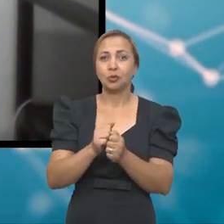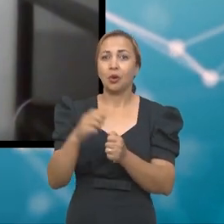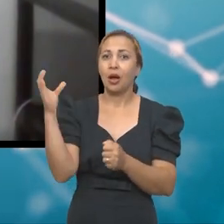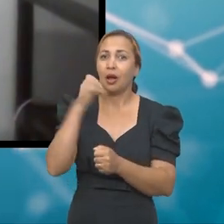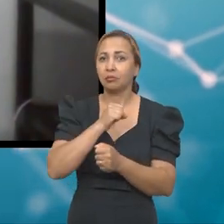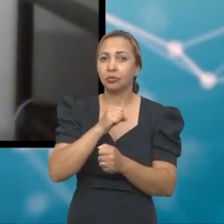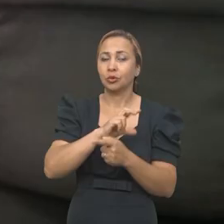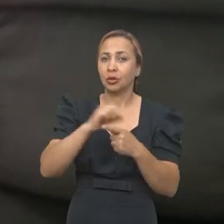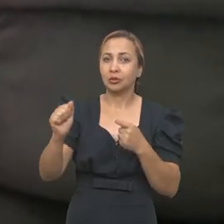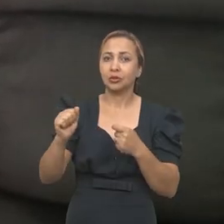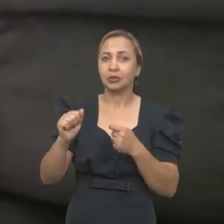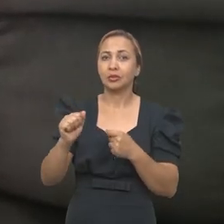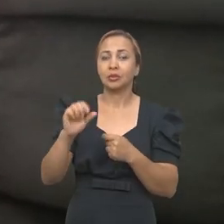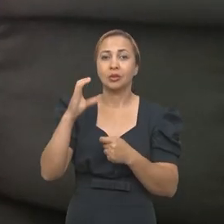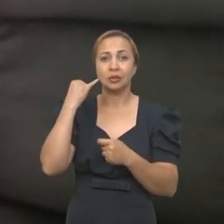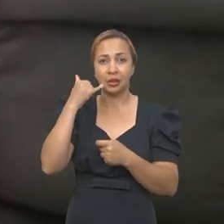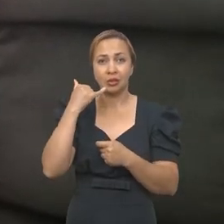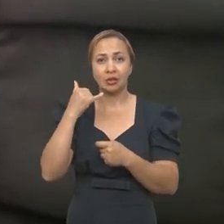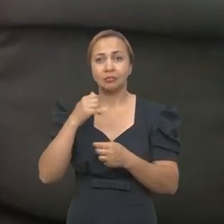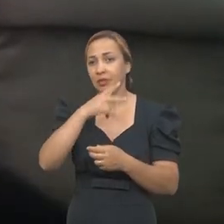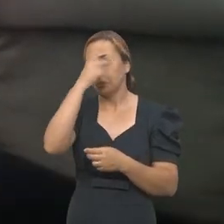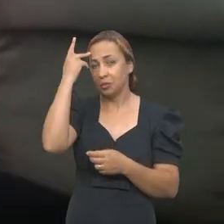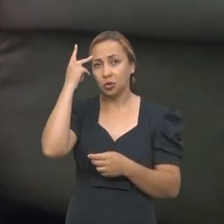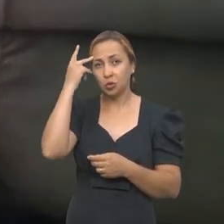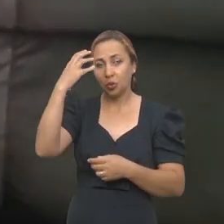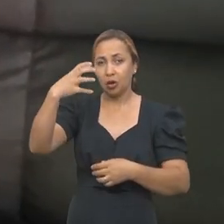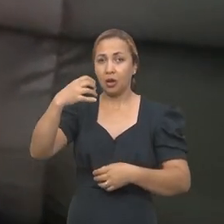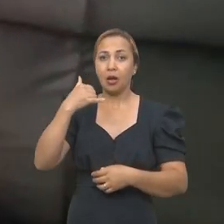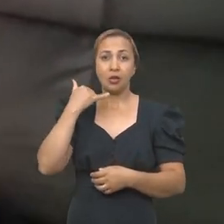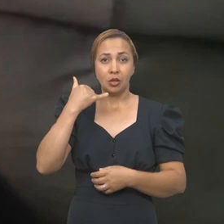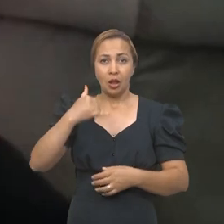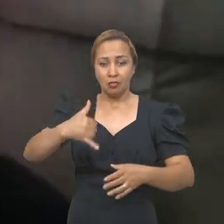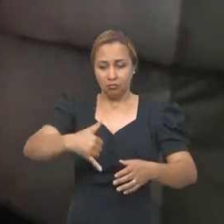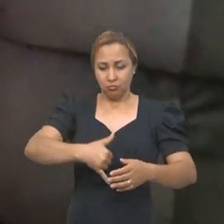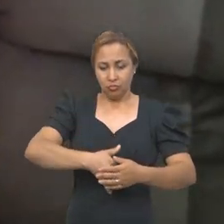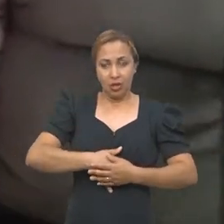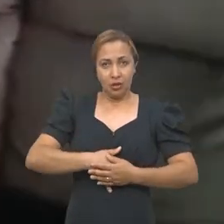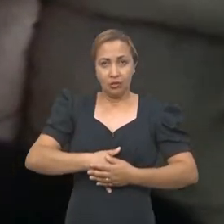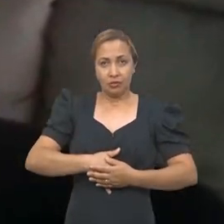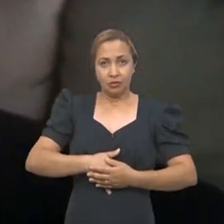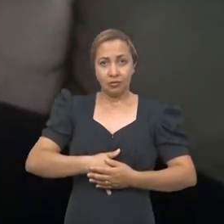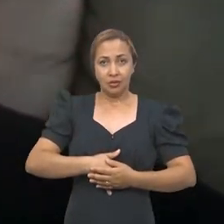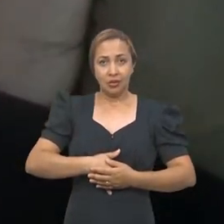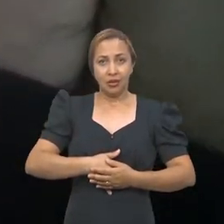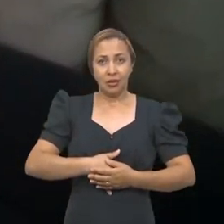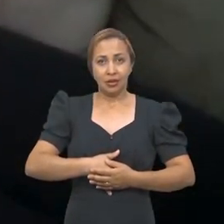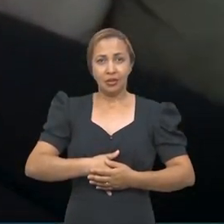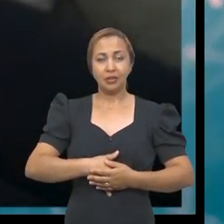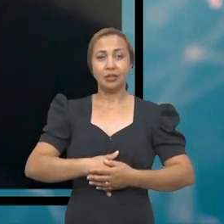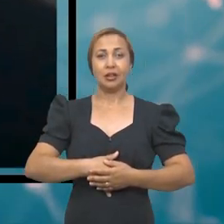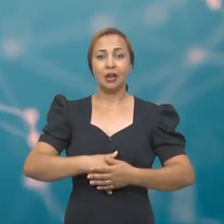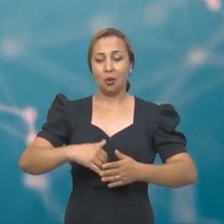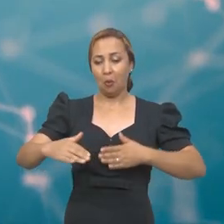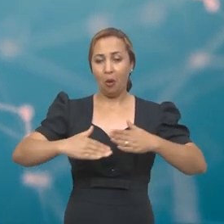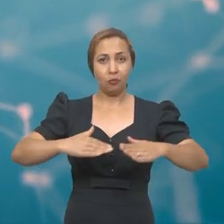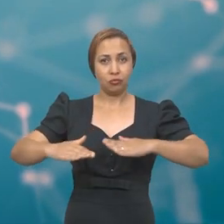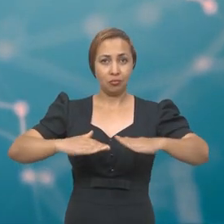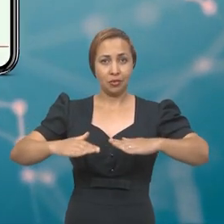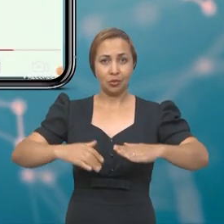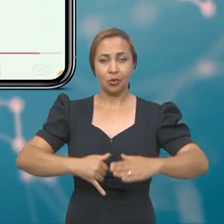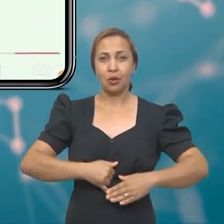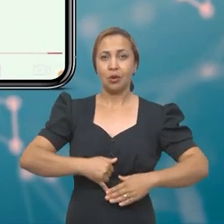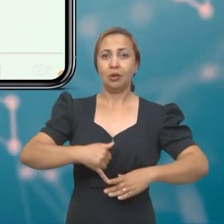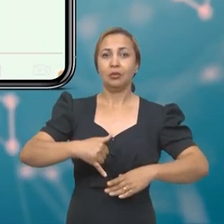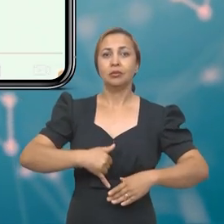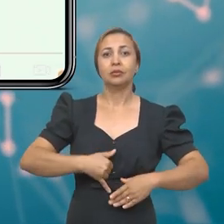acelerômetro do celular. O usuário colocava o celular na barriga e através do movimento que esse celular